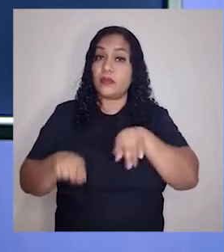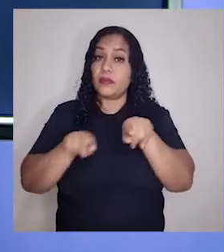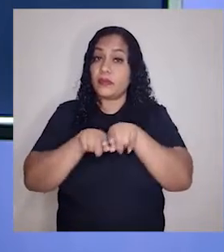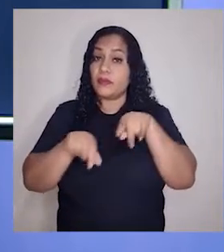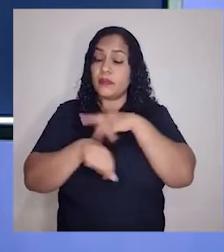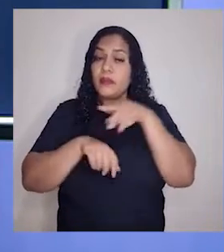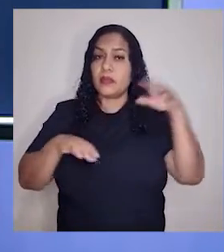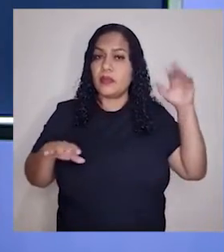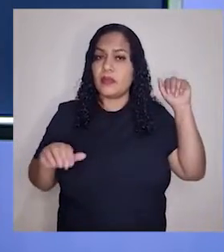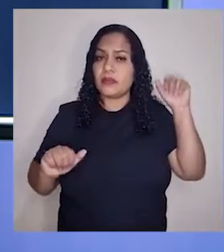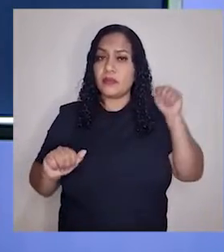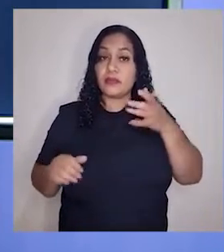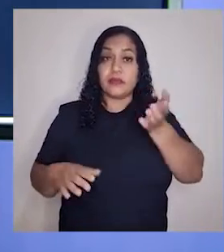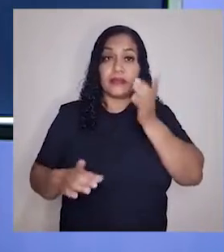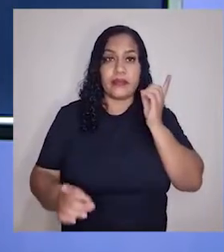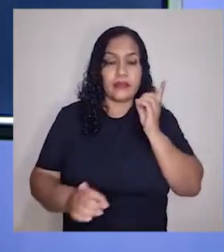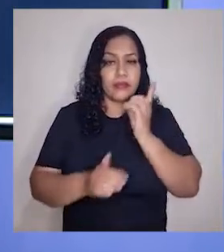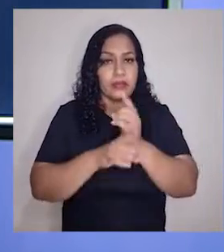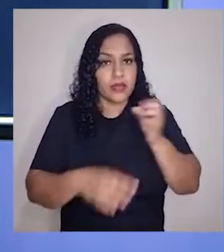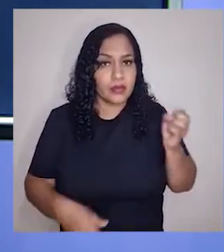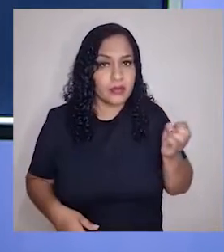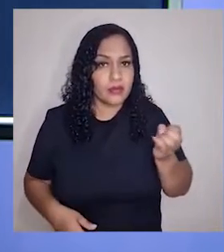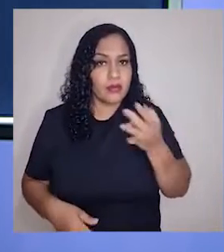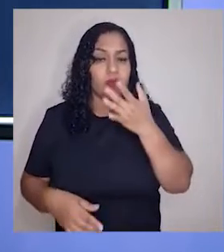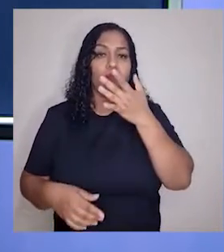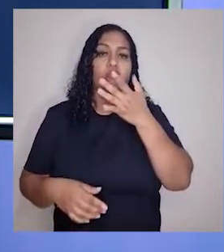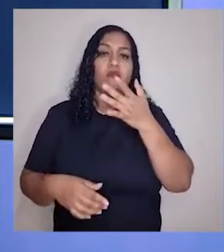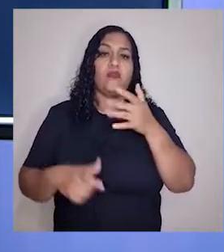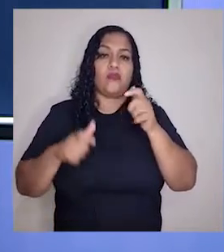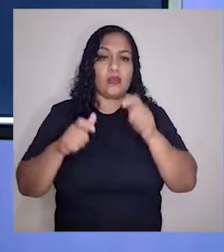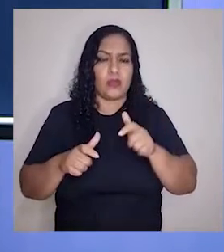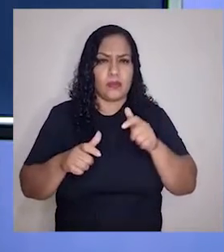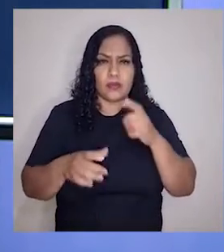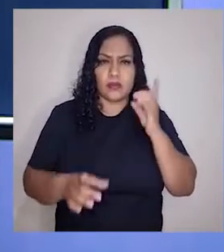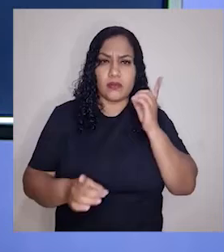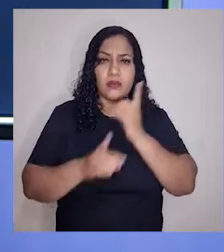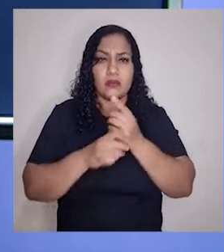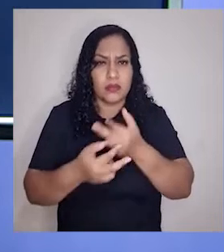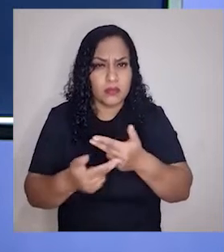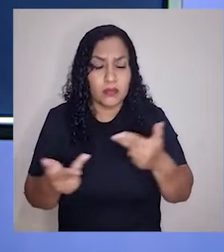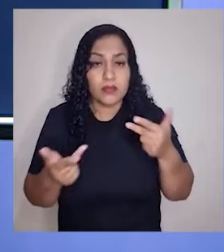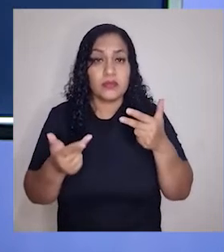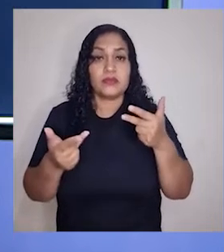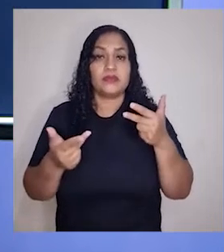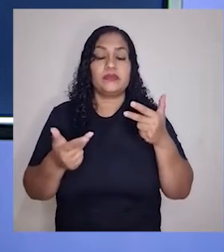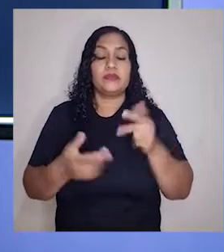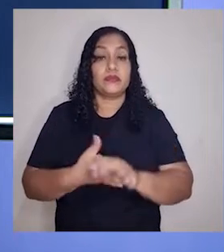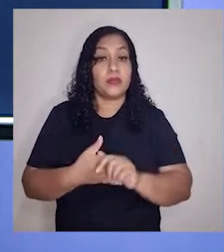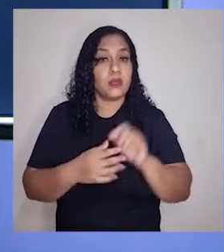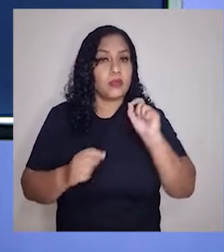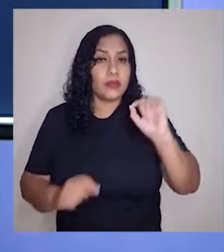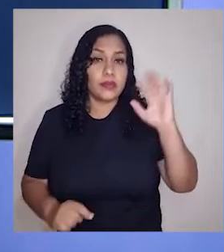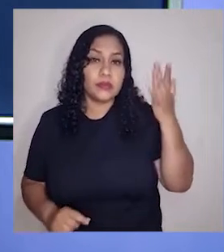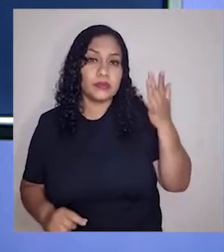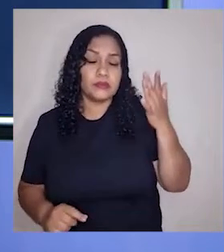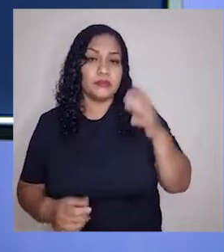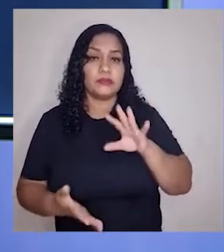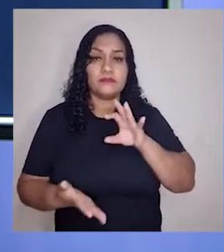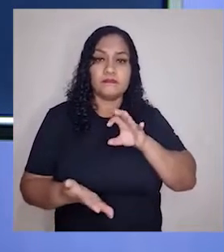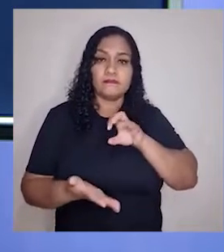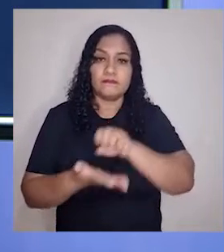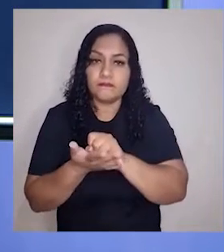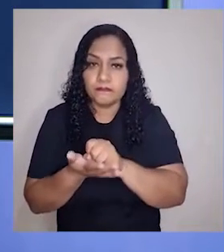afora pra encontrar novos territórios com novos recursos. Então o que acontece? Nessa época aqui,